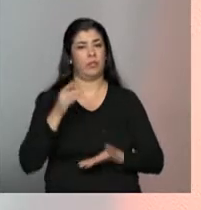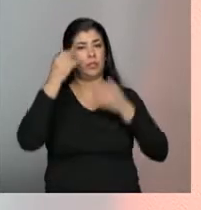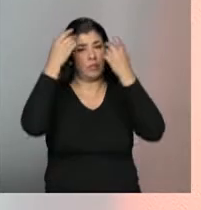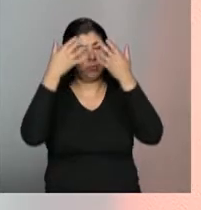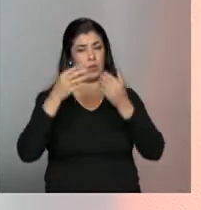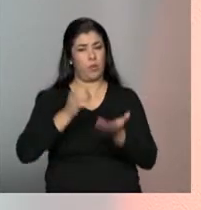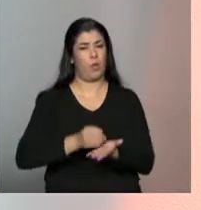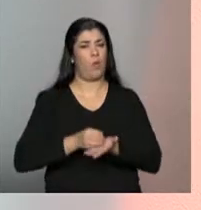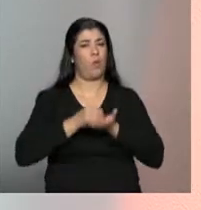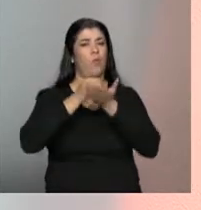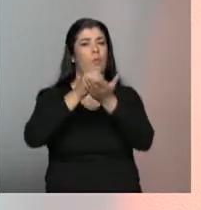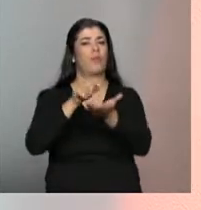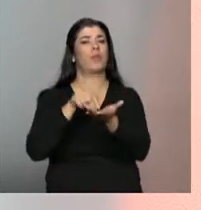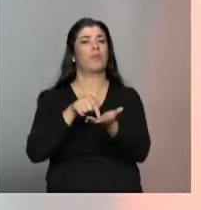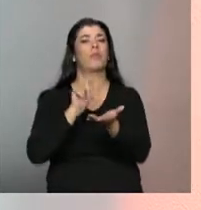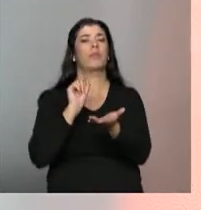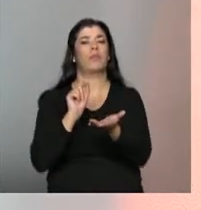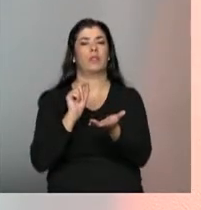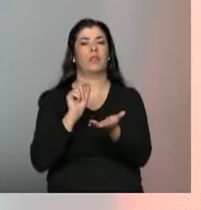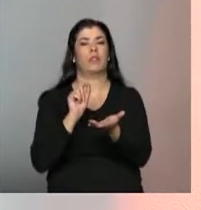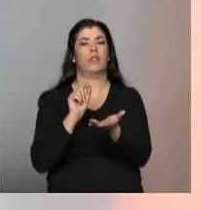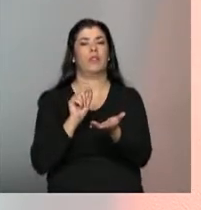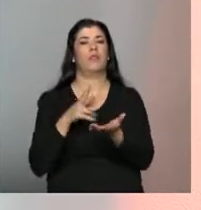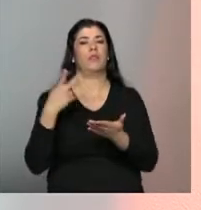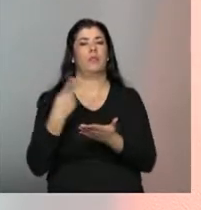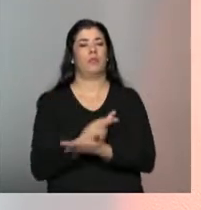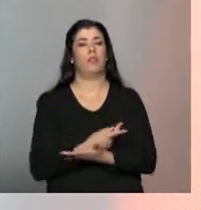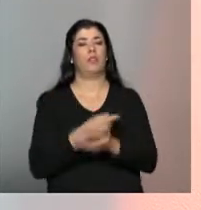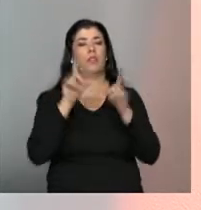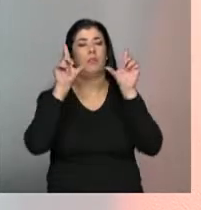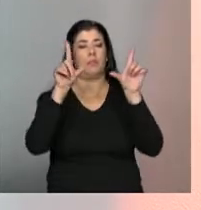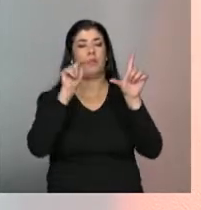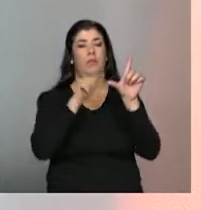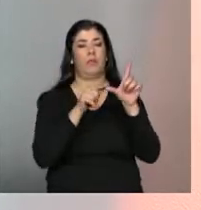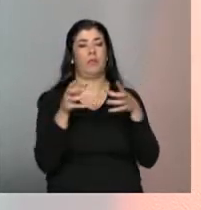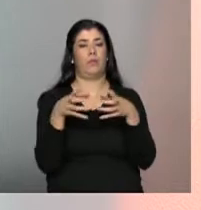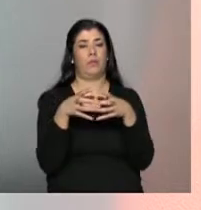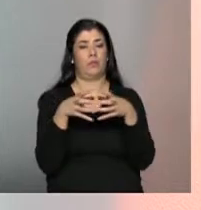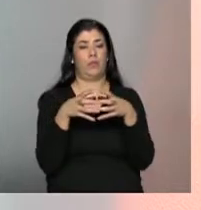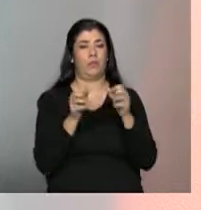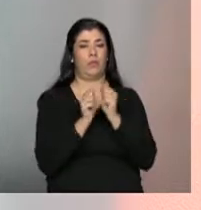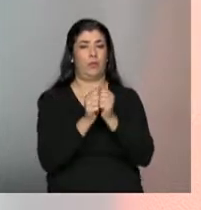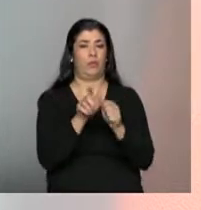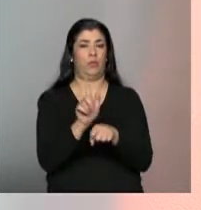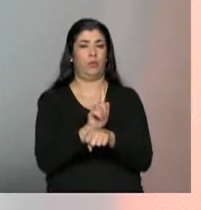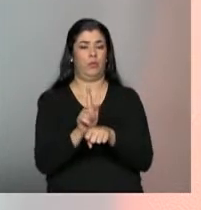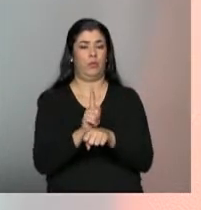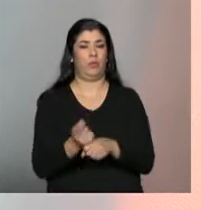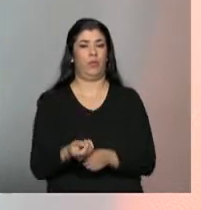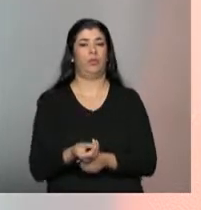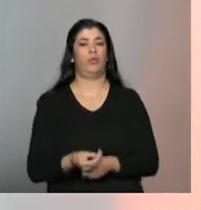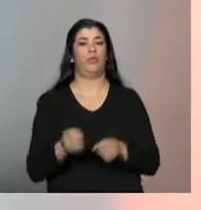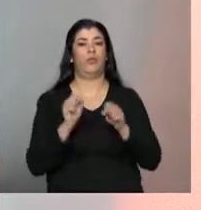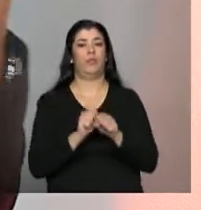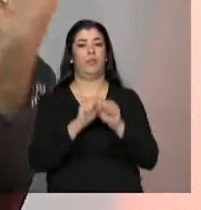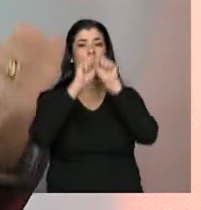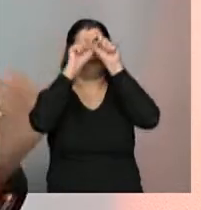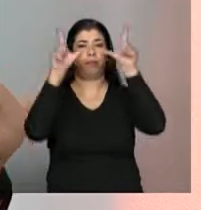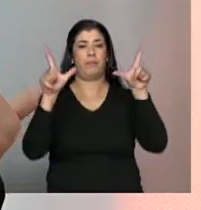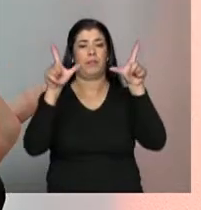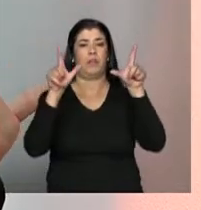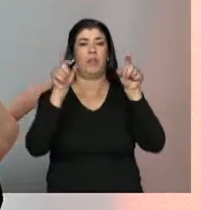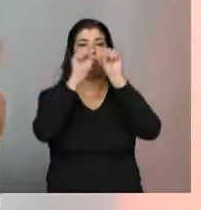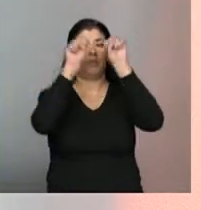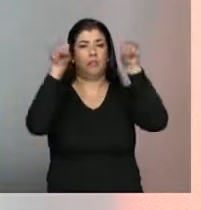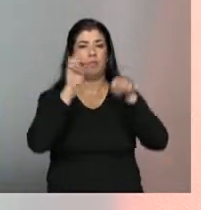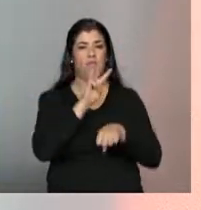nessa sessão 2 é o momento em que essa equipe, designada pelo gestor, vai entrar no sistema, considerando que ela já fez